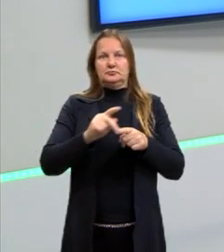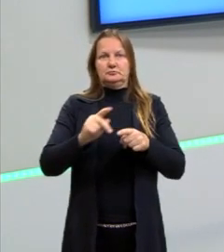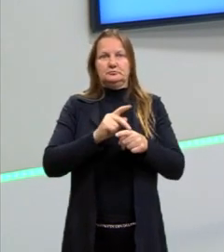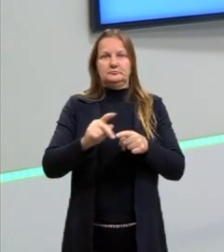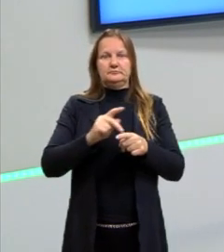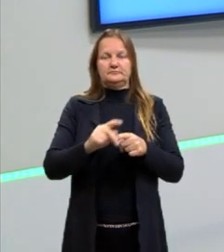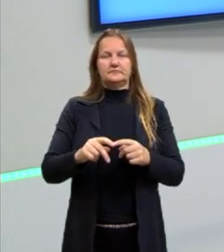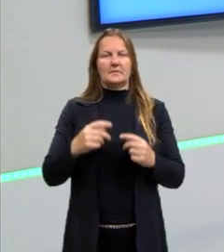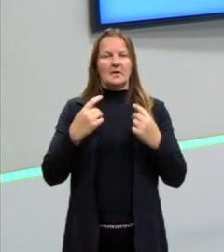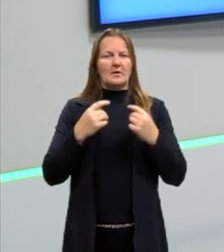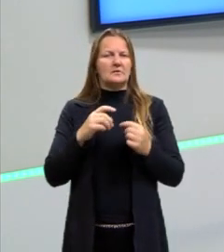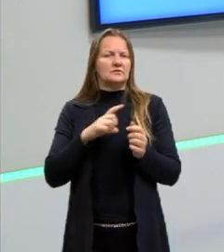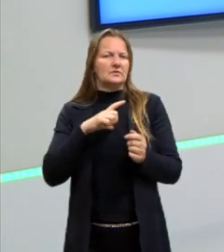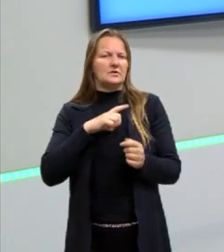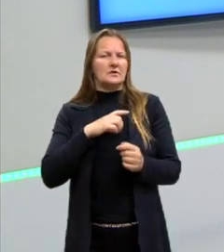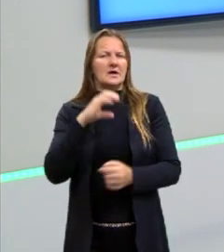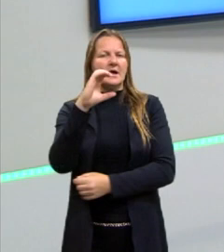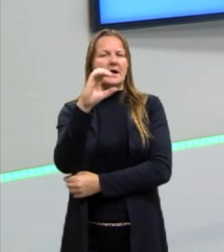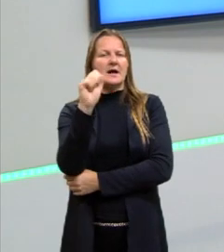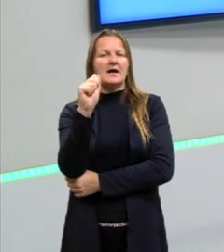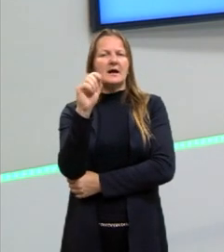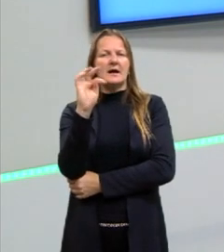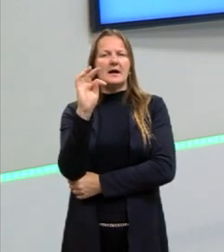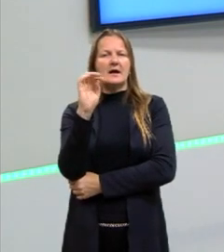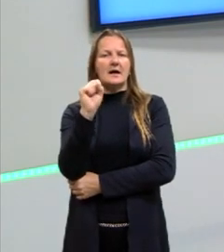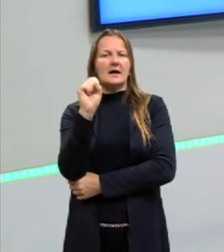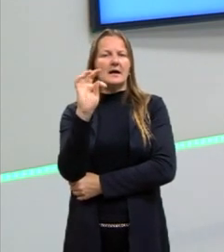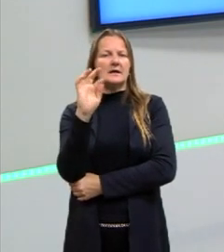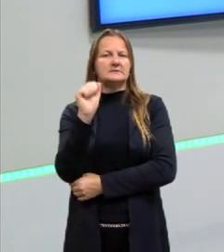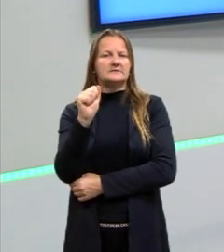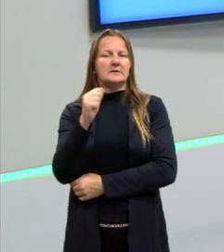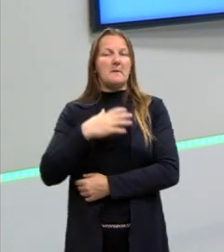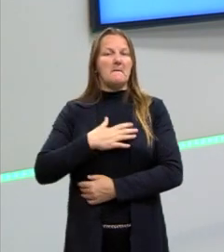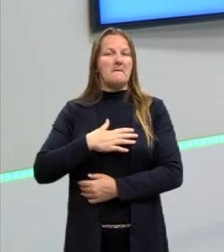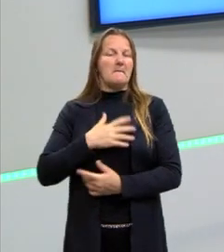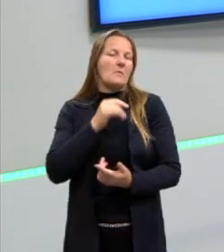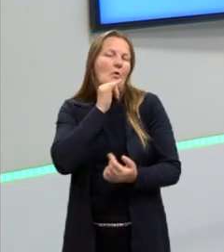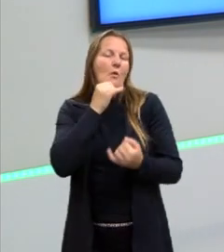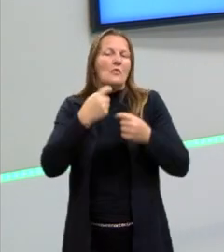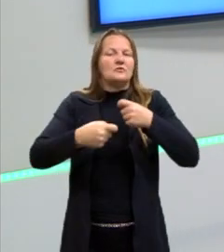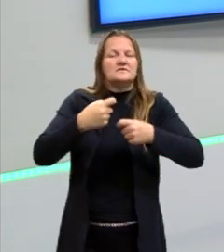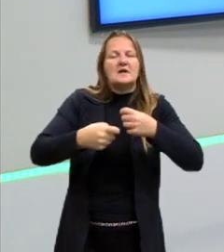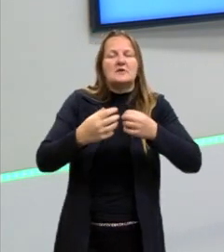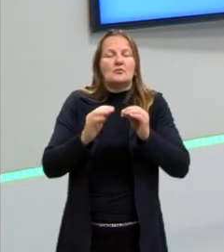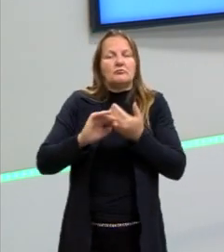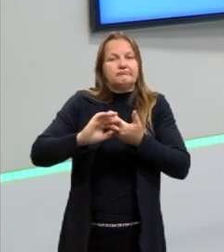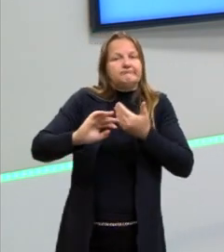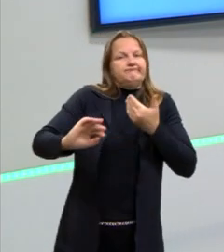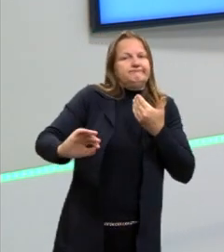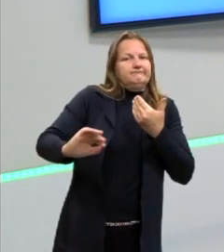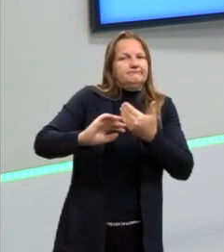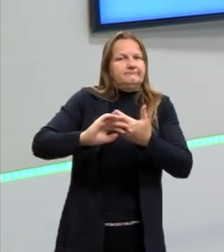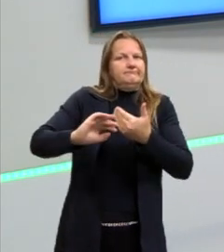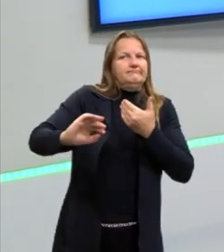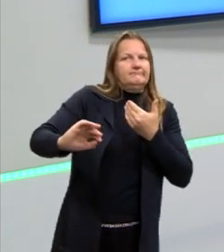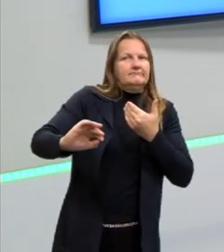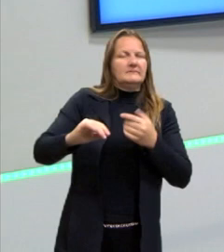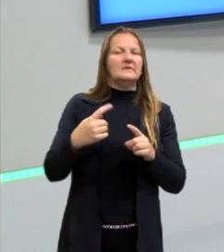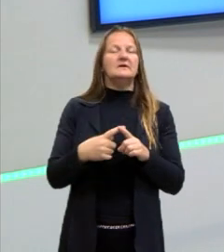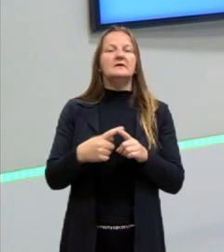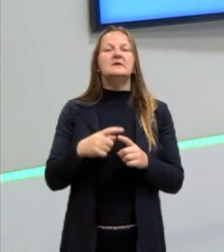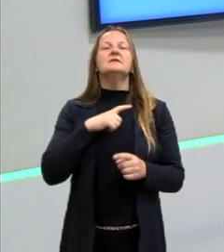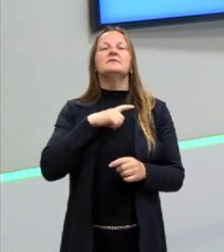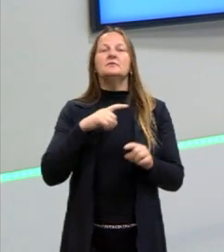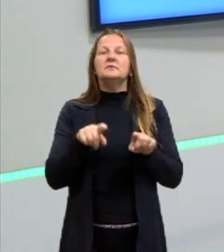postura casta perante aos prazeres da vida, perante ao sexo. E, ao mesmo tempo que se defendia